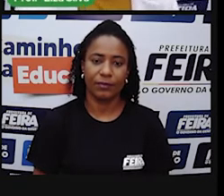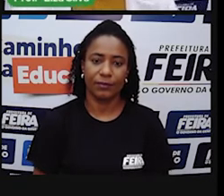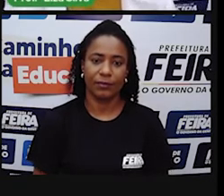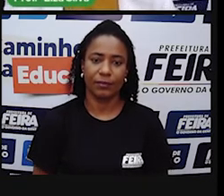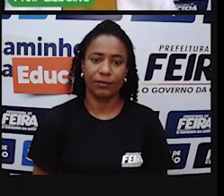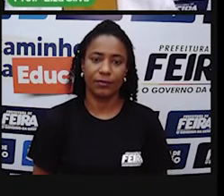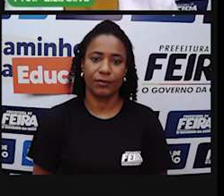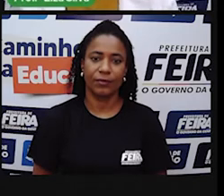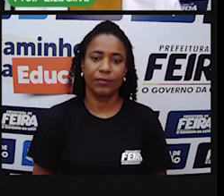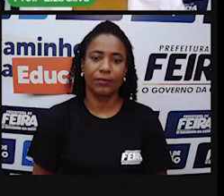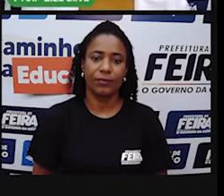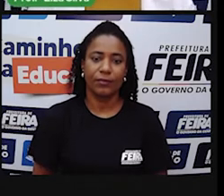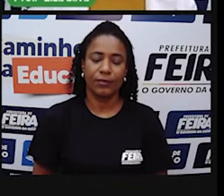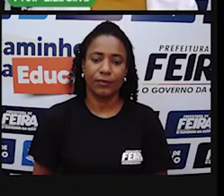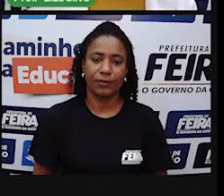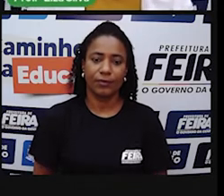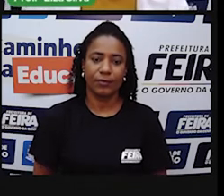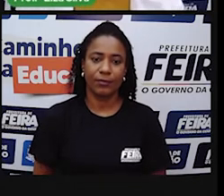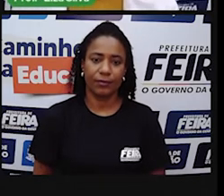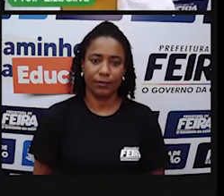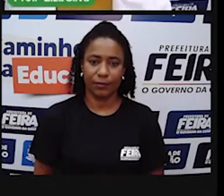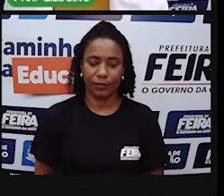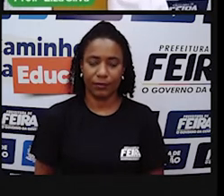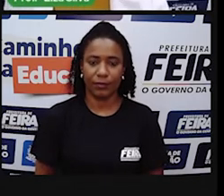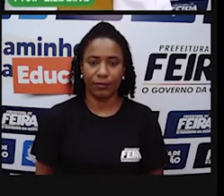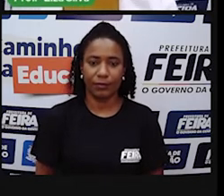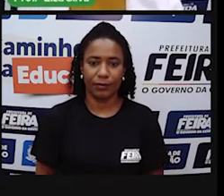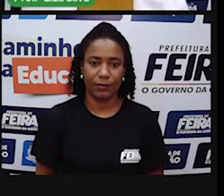Tchau, tchau